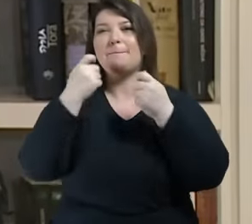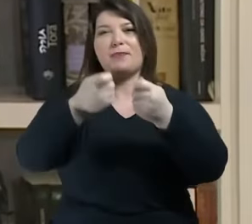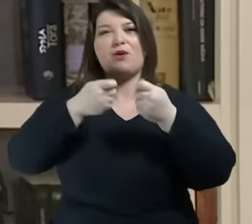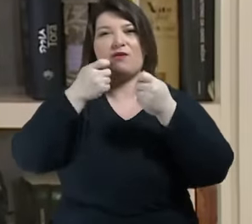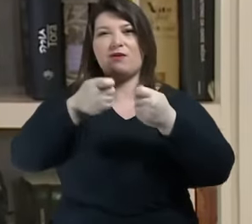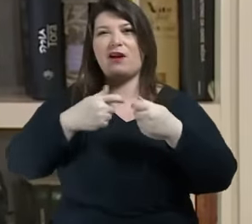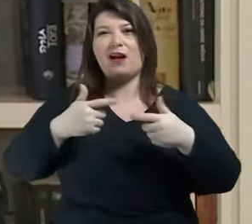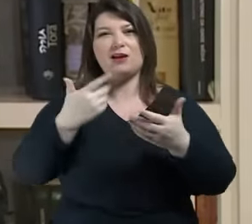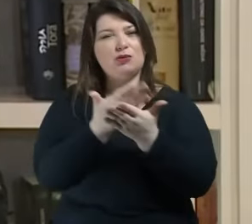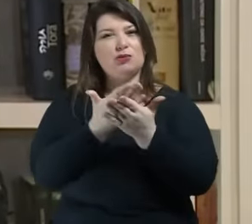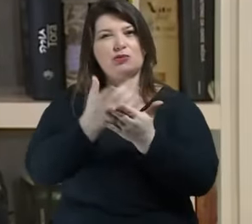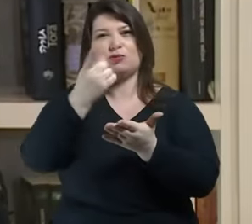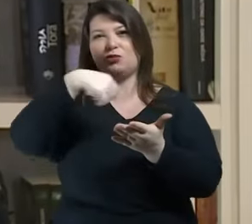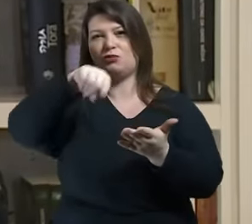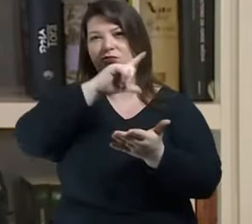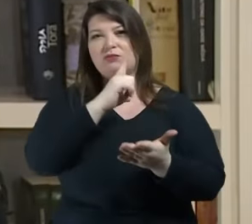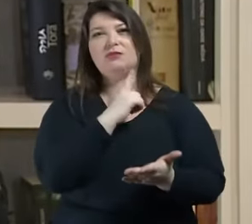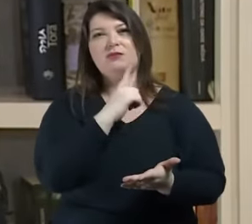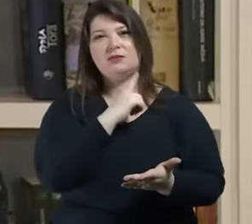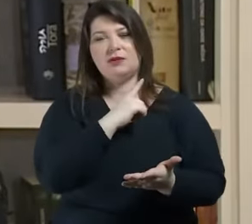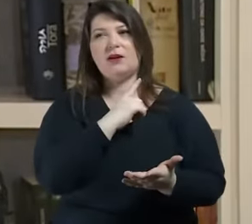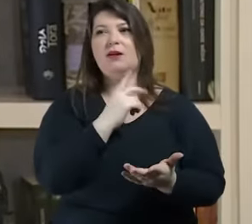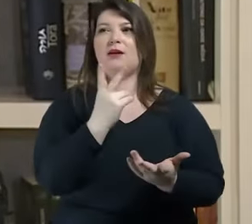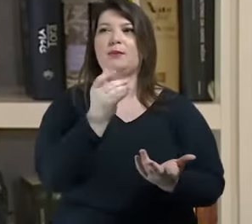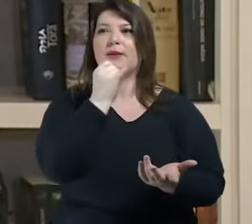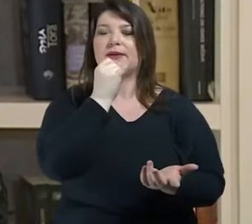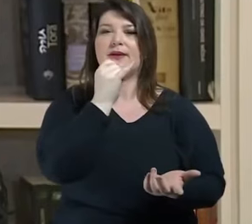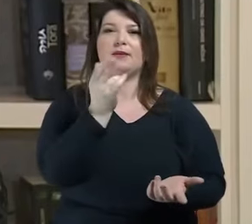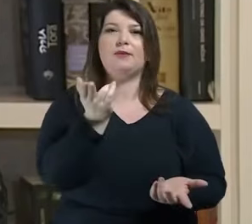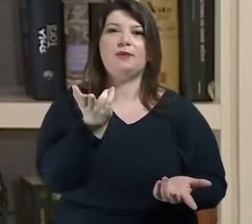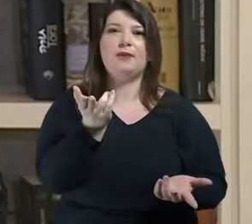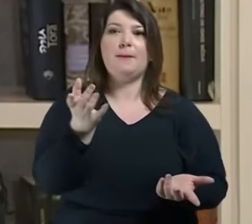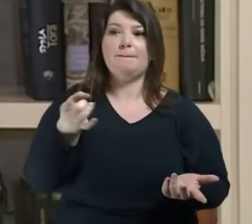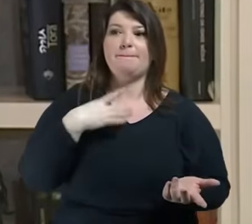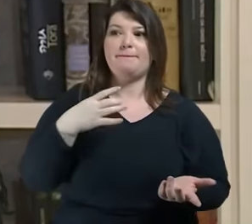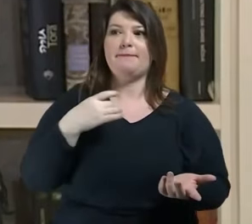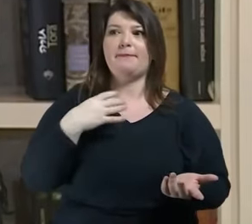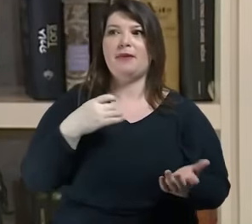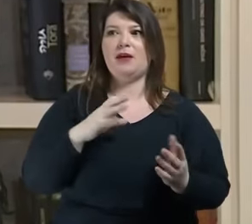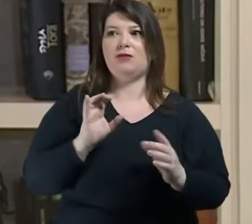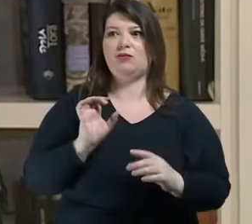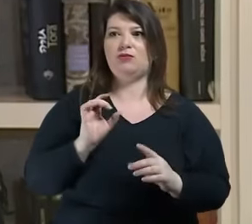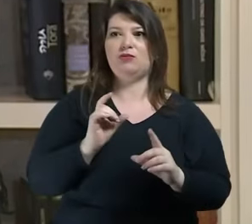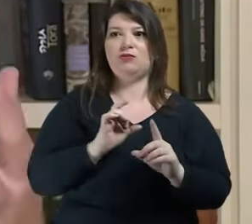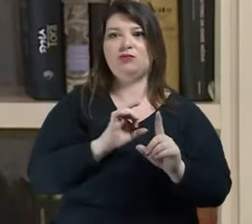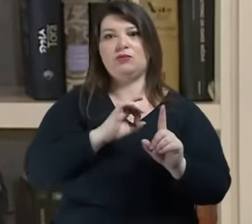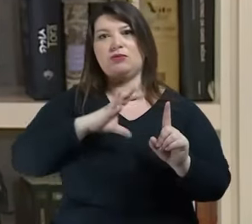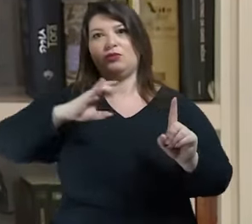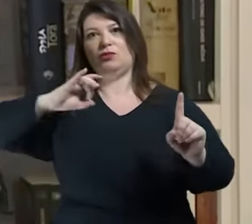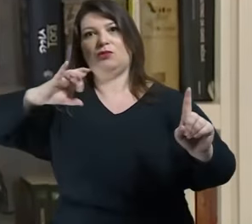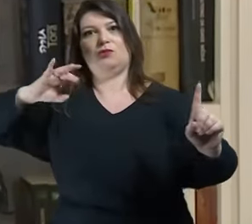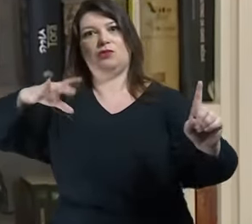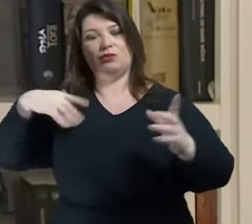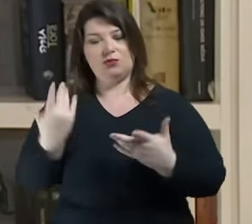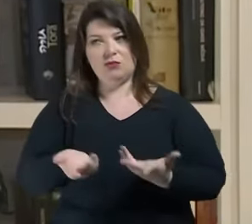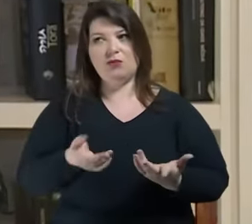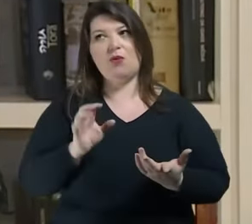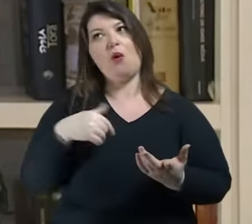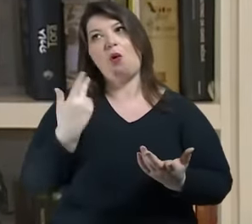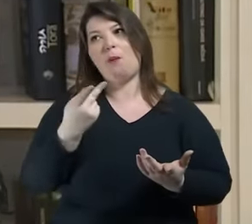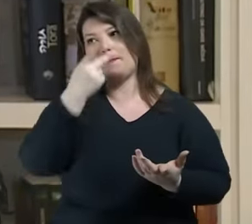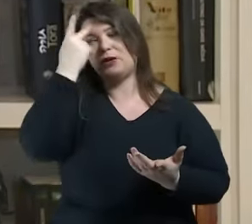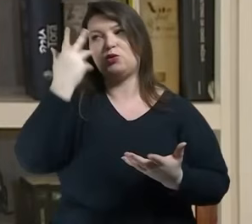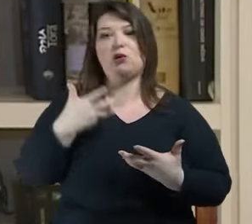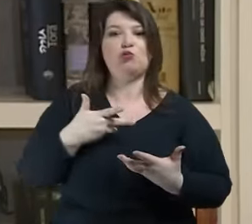síndromes como a de fomo a um medo de ficar de fora ou seja o medo de que eu não seja convidado se eu não tiver